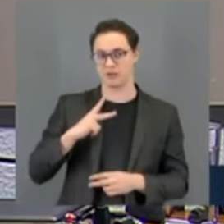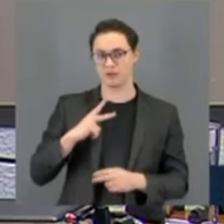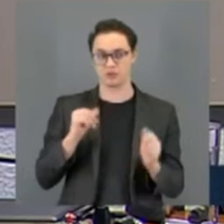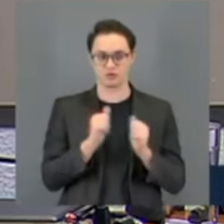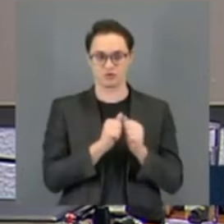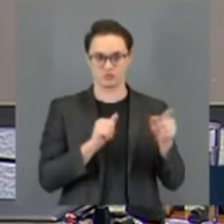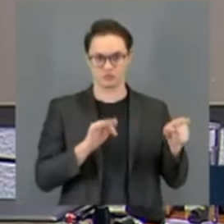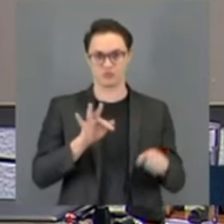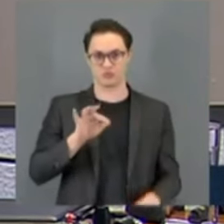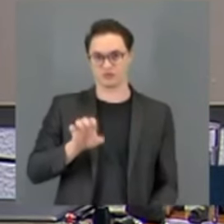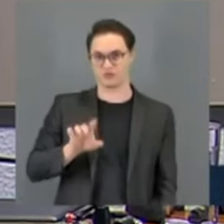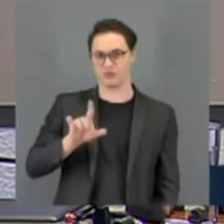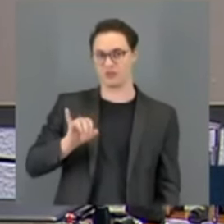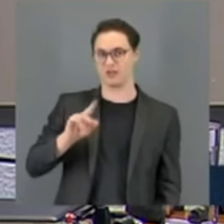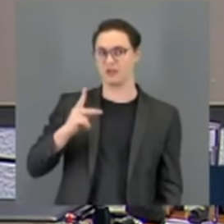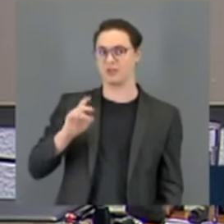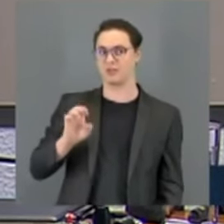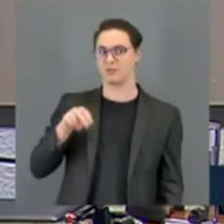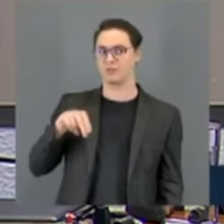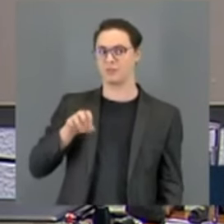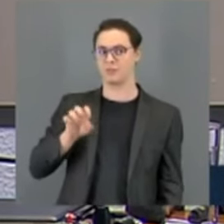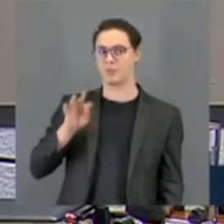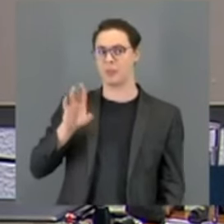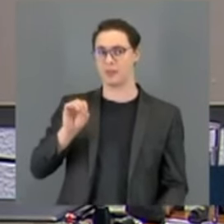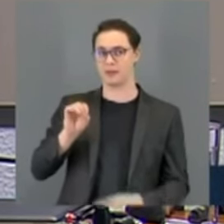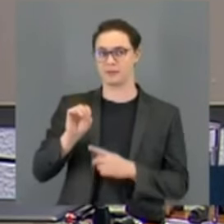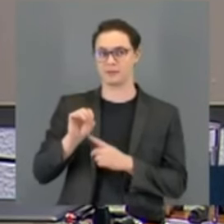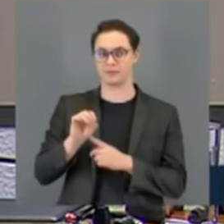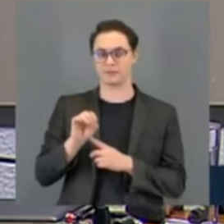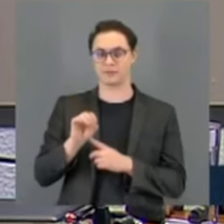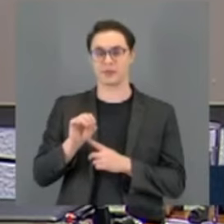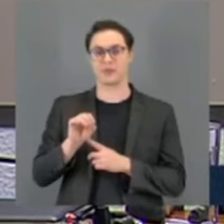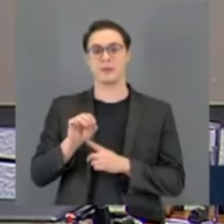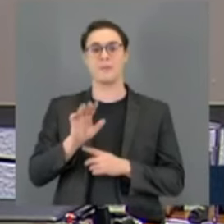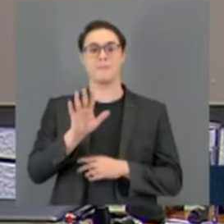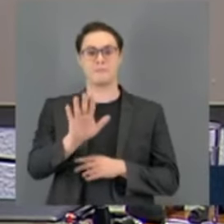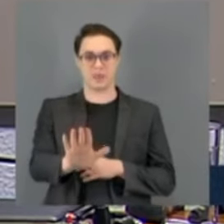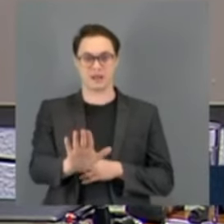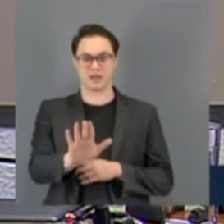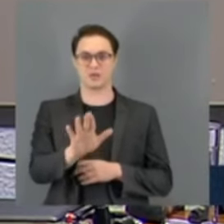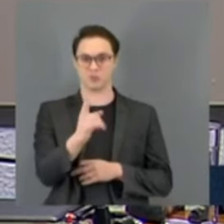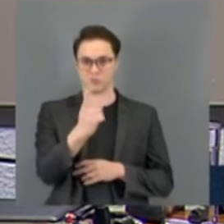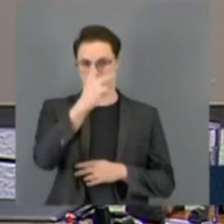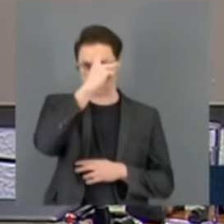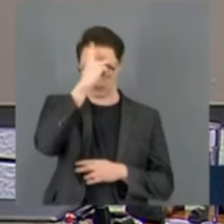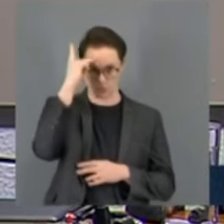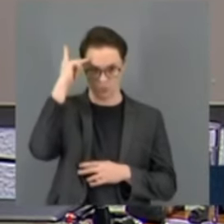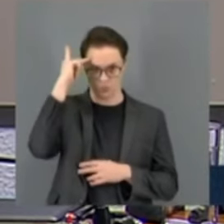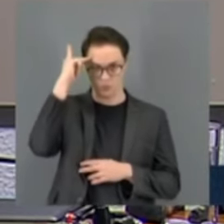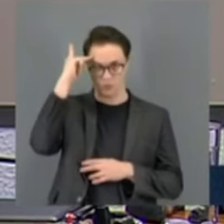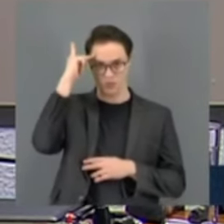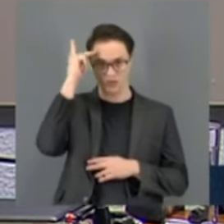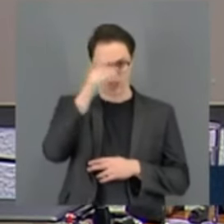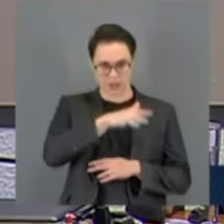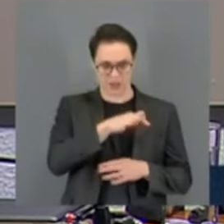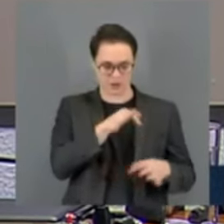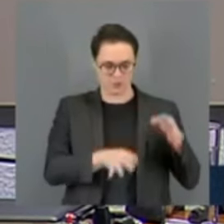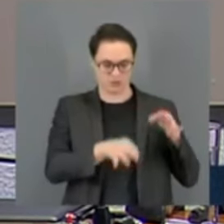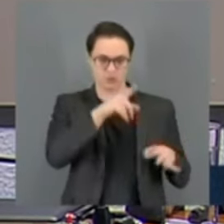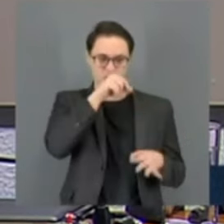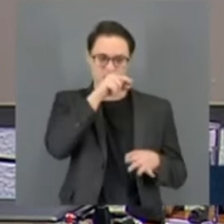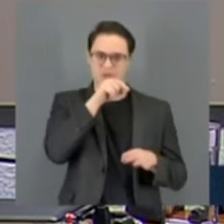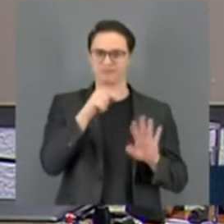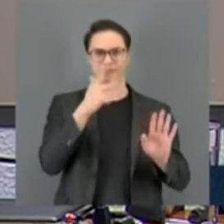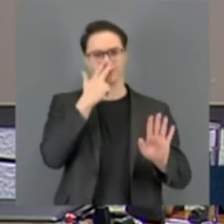Neto. Mas um dos integrantes do jurídico do Twitter disse que era melhor não